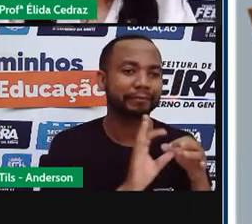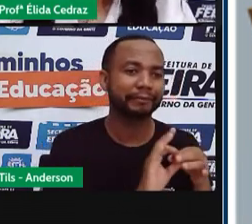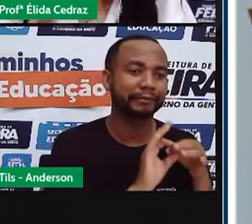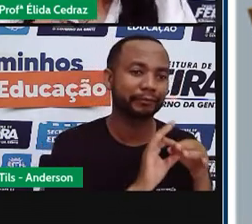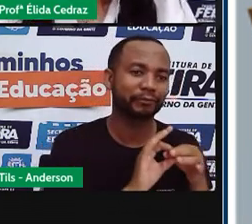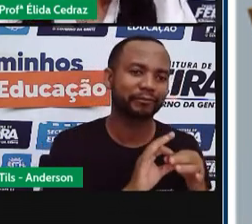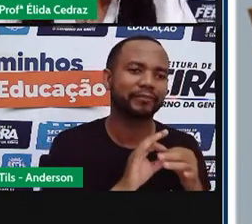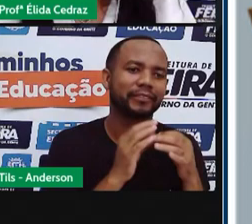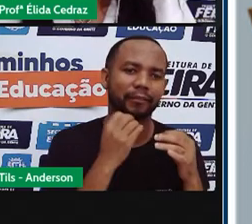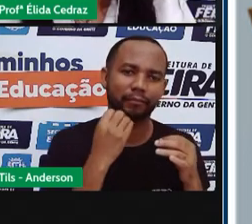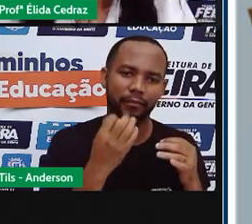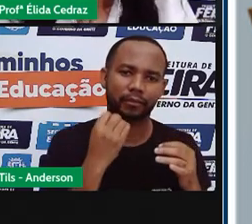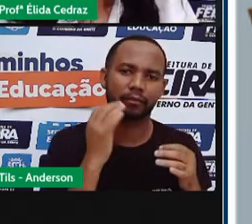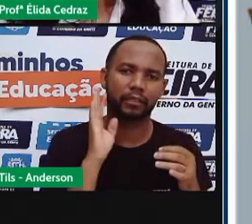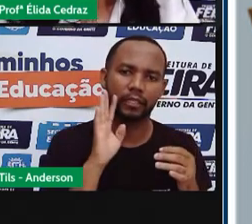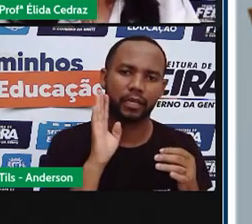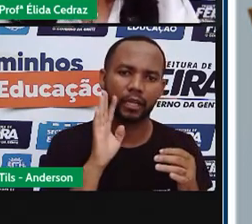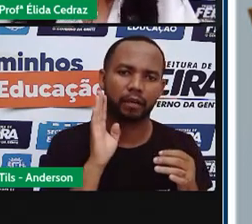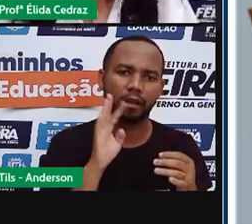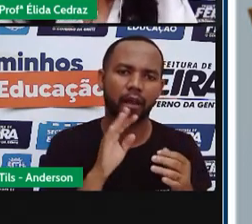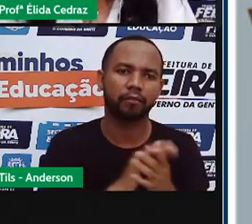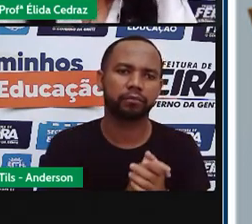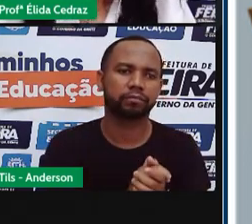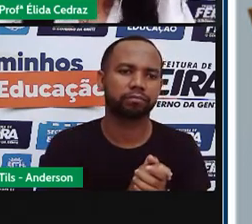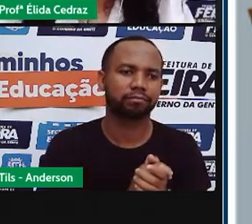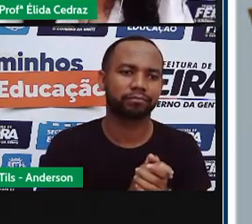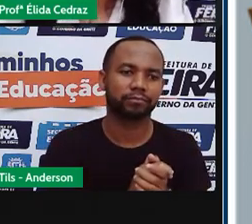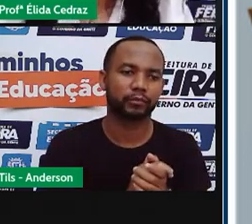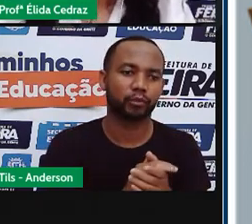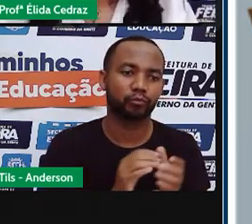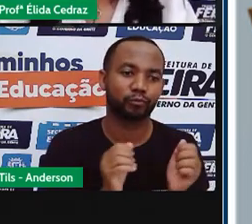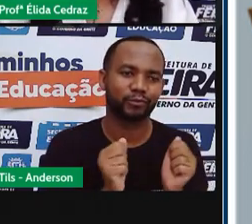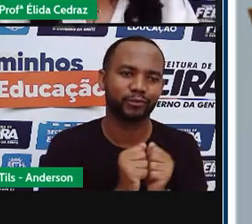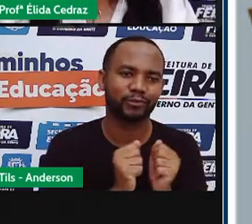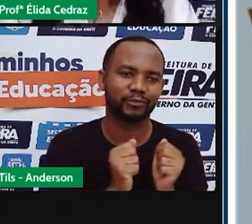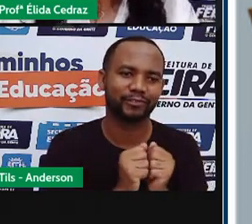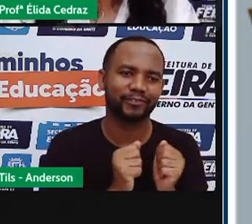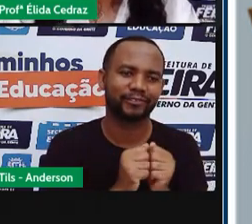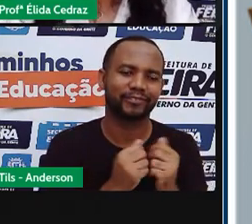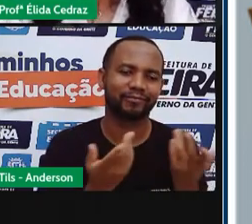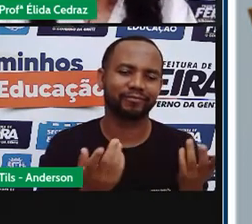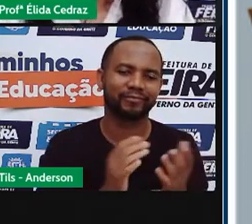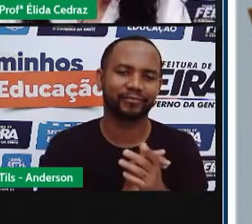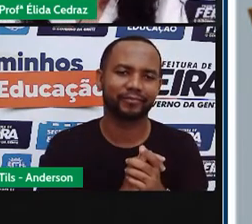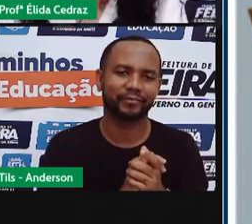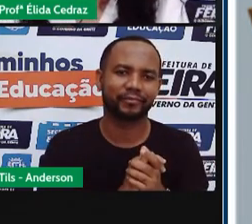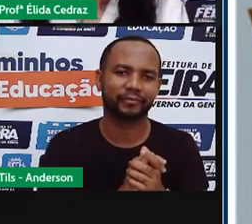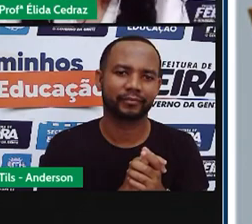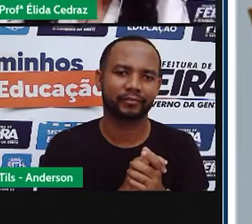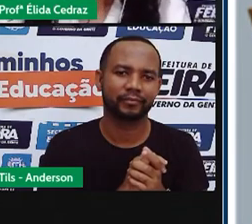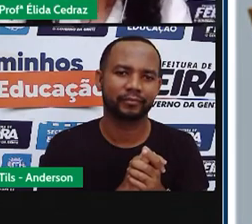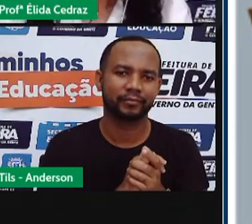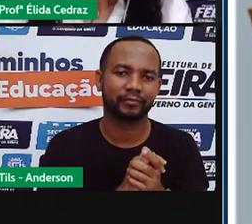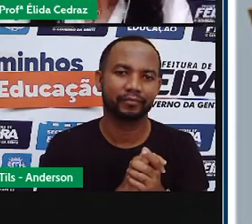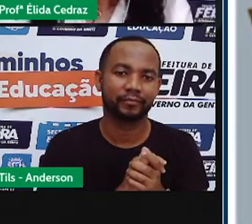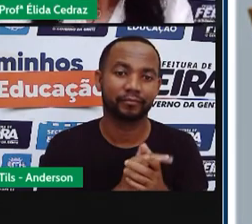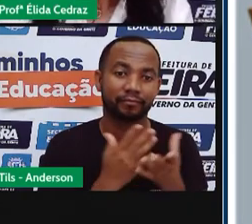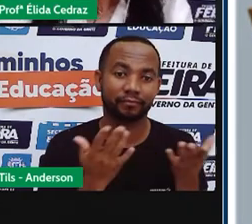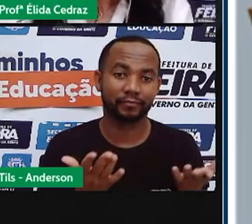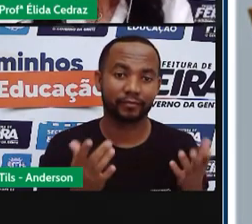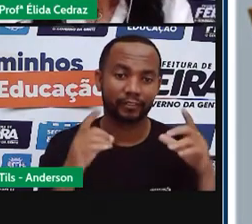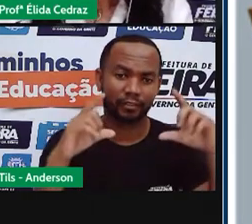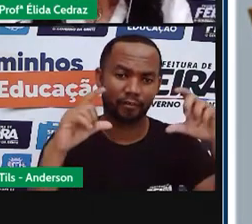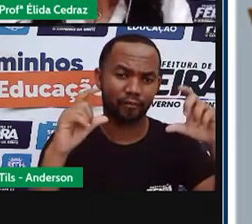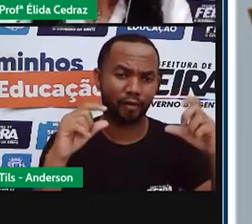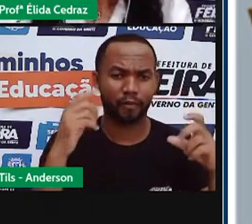próximas. Distância encurtada e corações ligadinhos. Então, essa cena